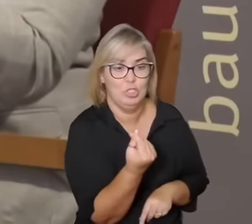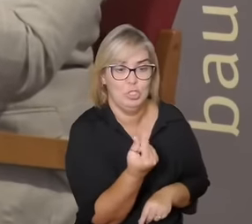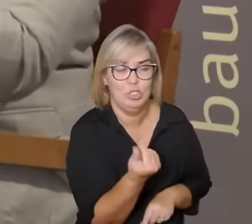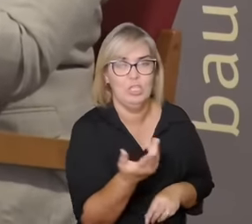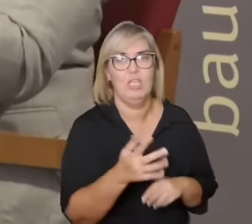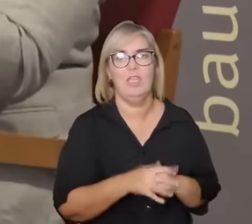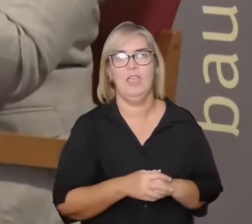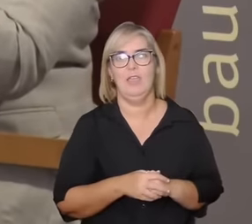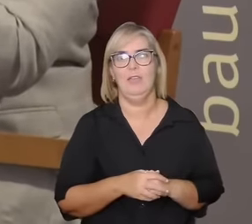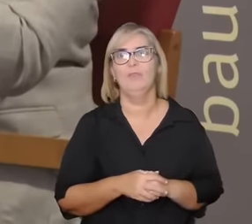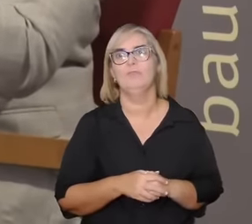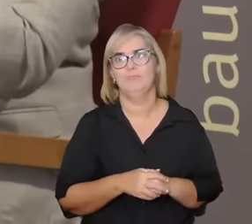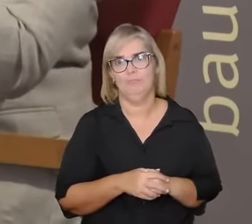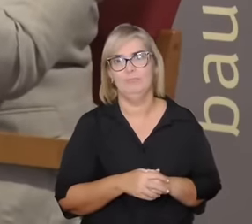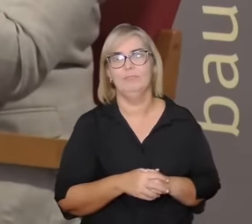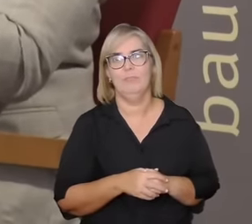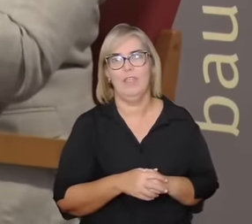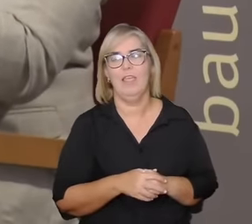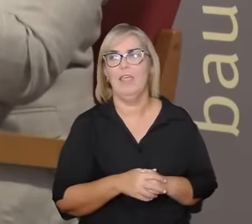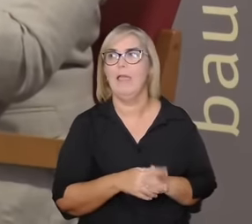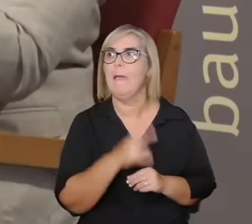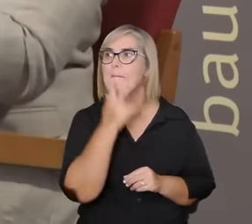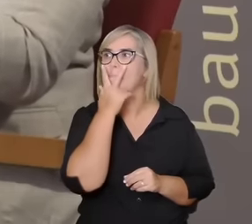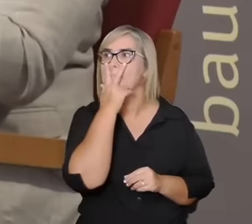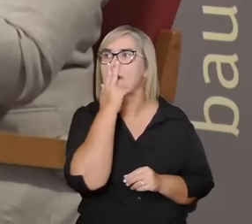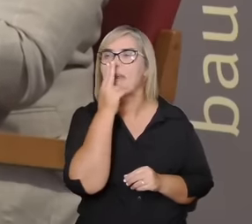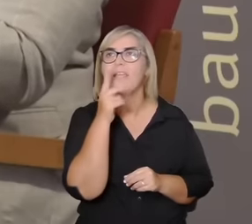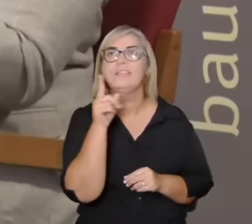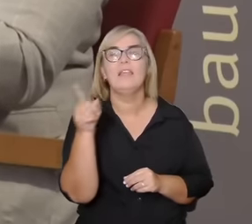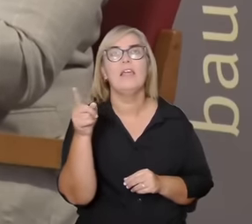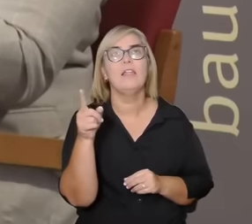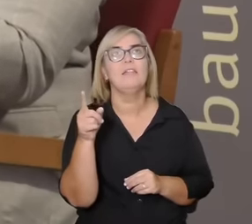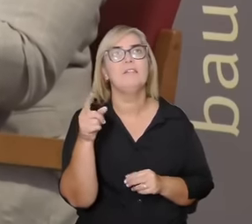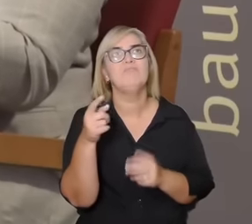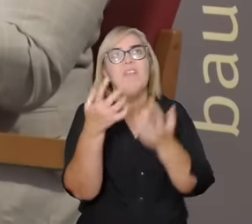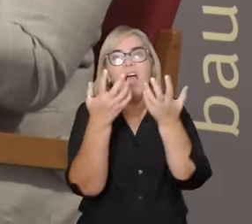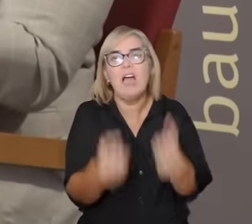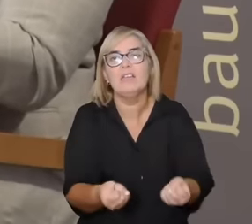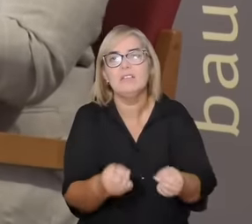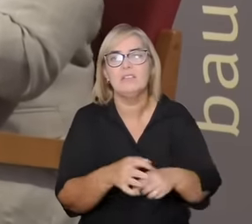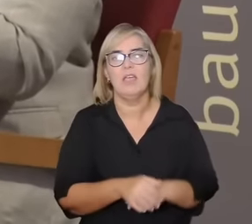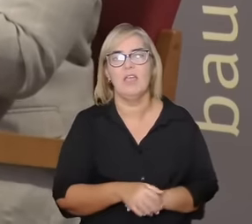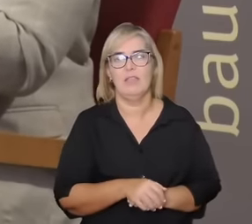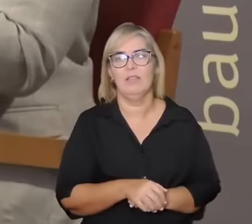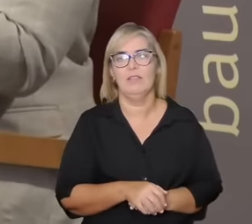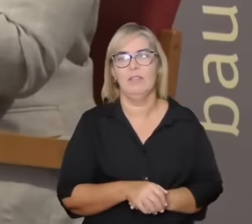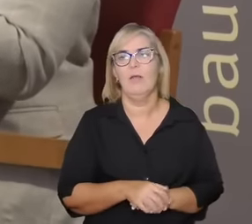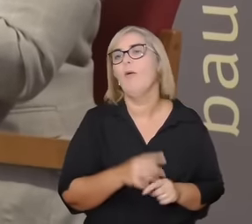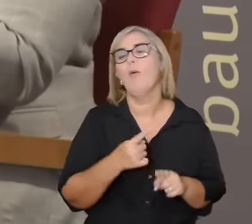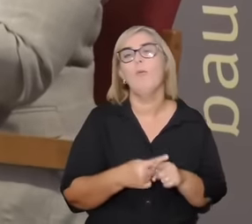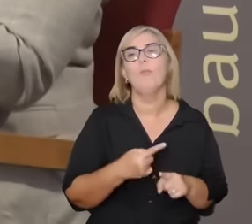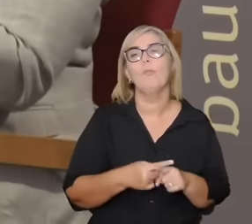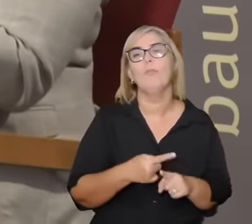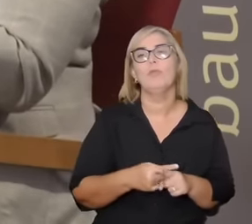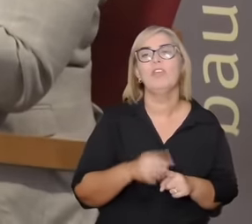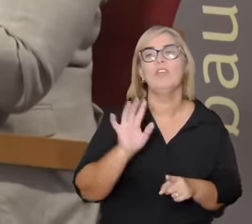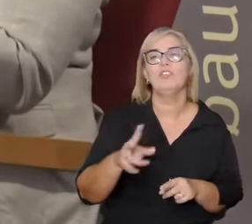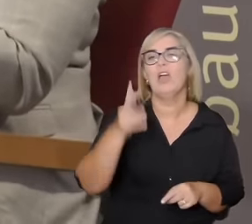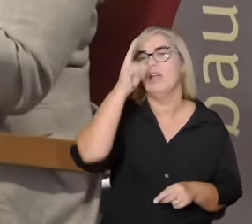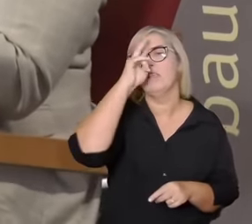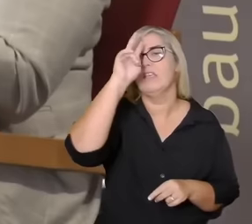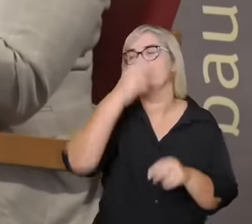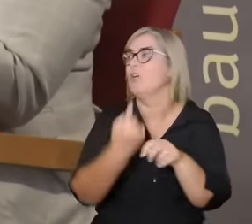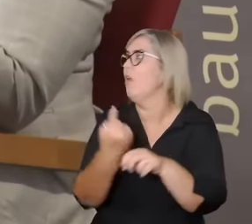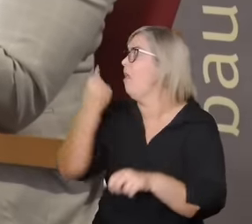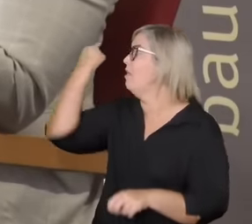acomodam eles conseguem se acomodar com mais facilidade porque tem uma desterritorialização e tem a